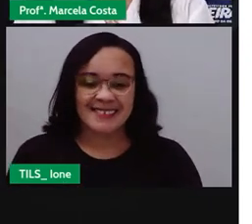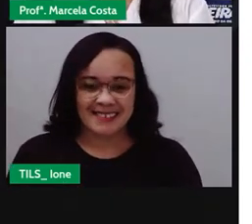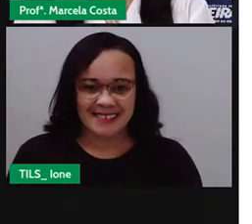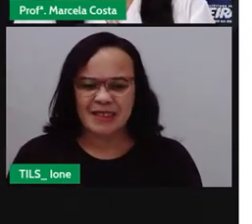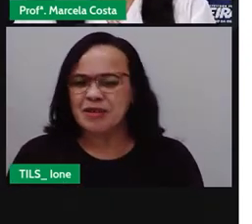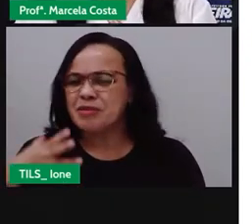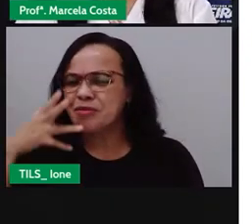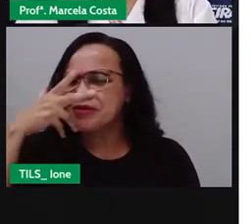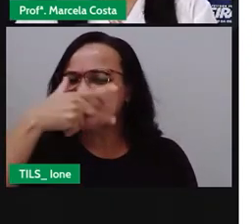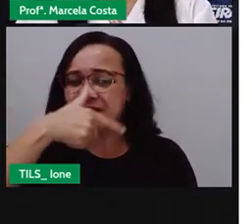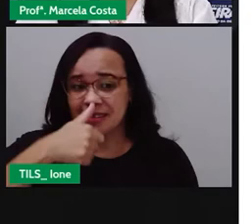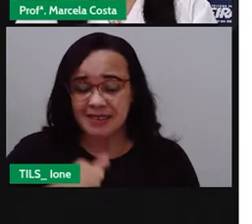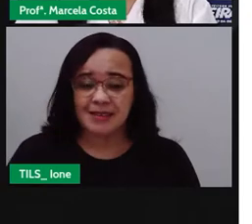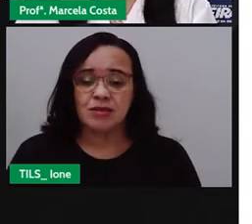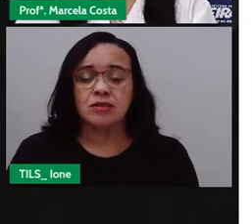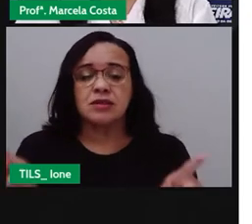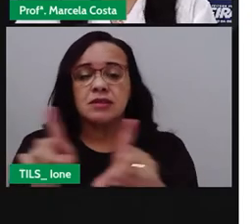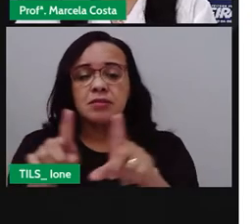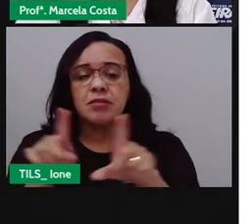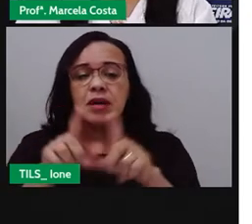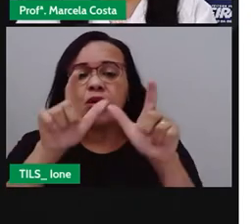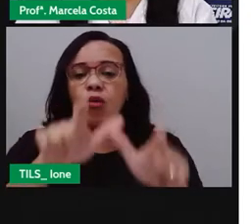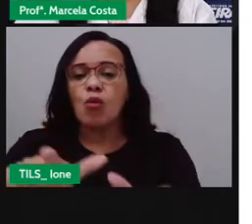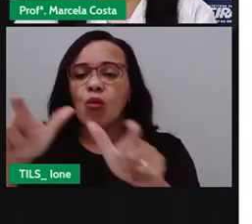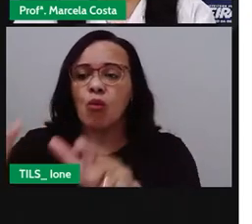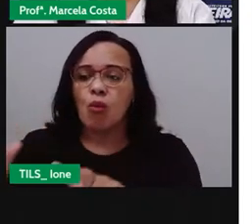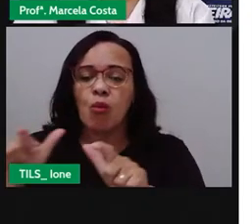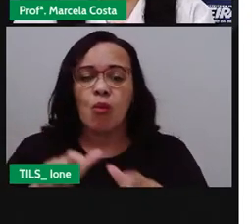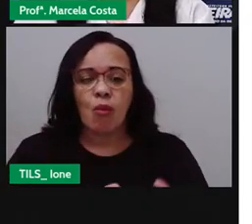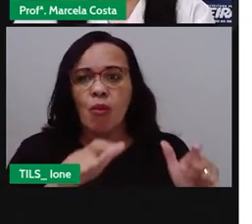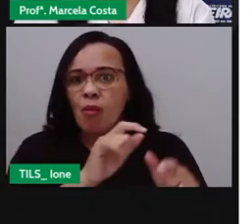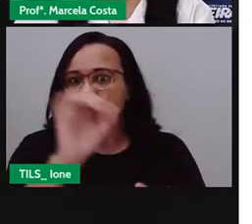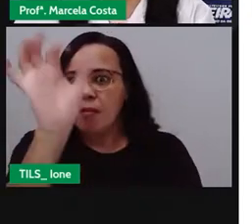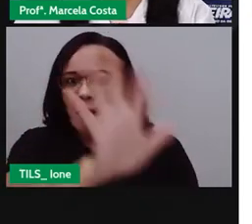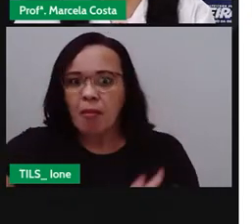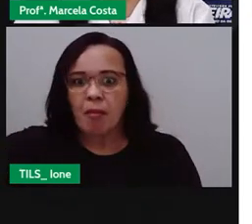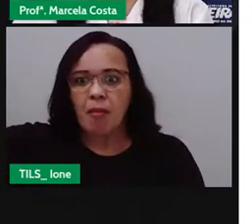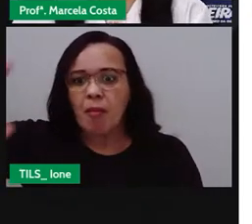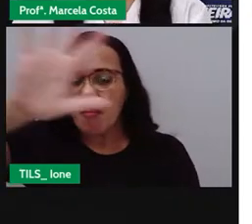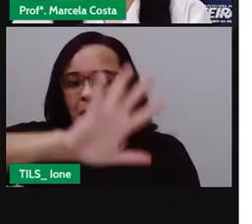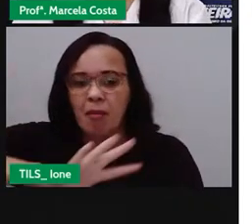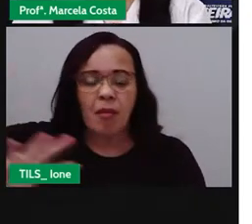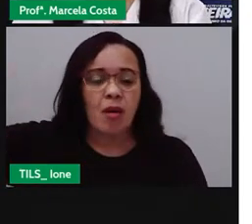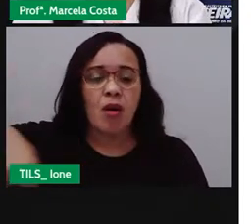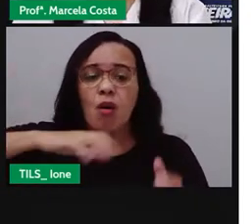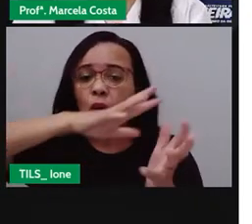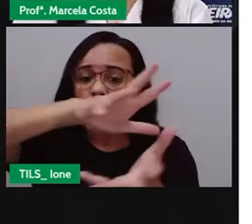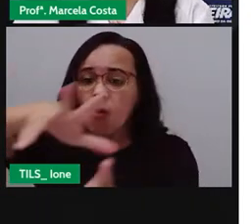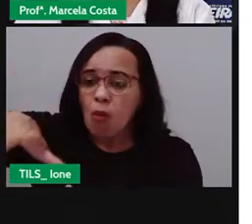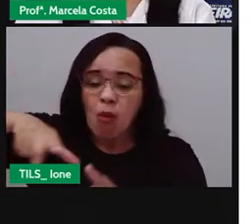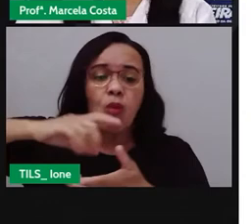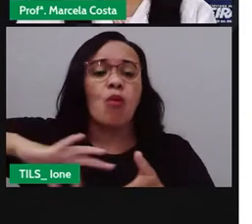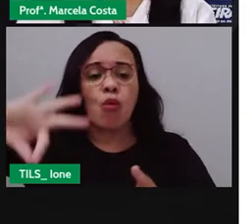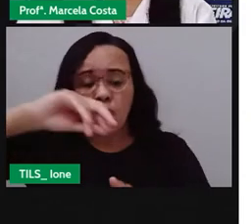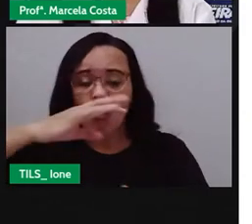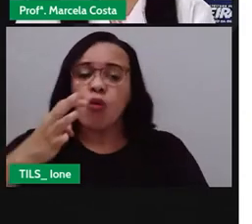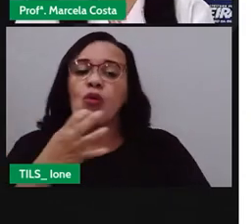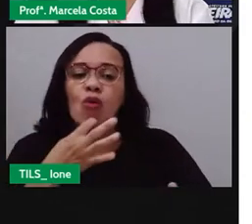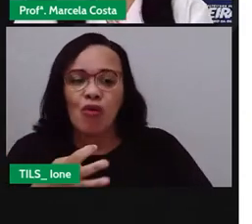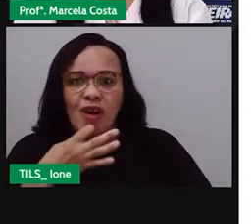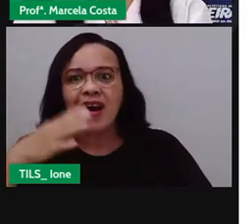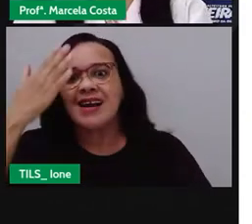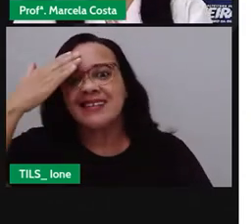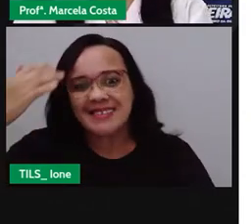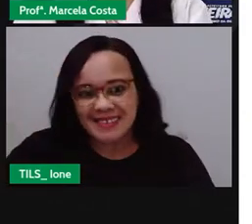Ademais, o local também mundialmente conhecido pelos seus famosos eventos, como o Carnaval